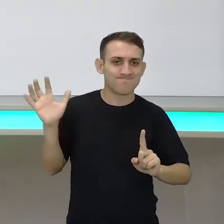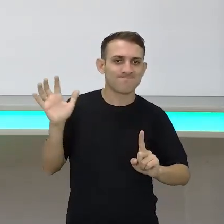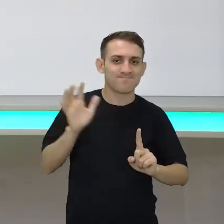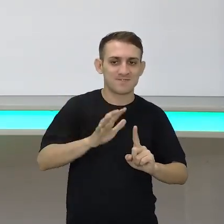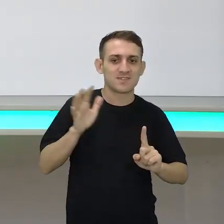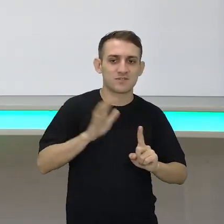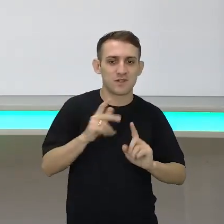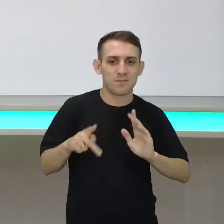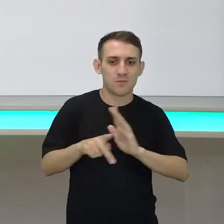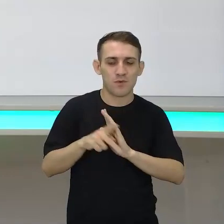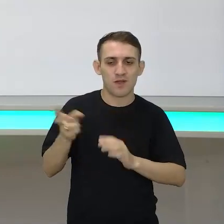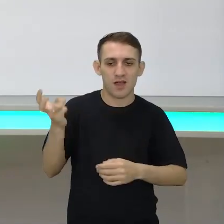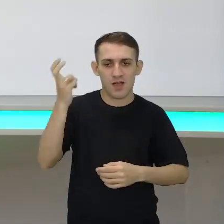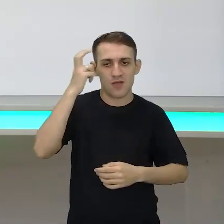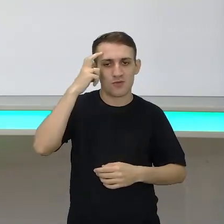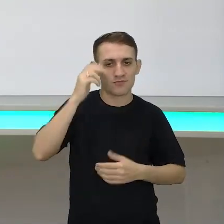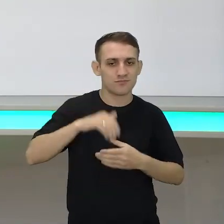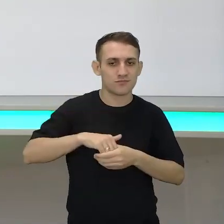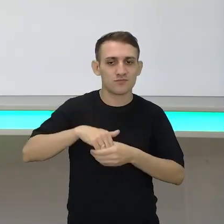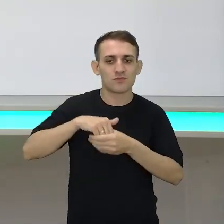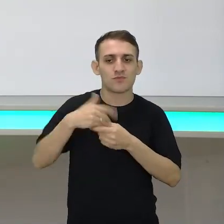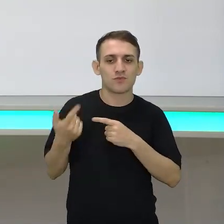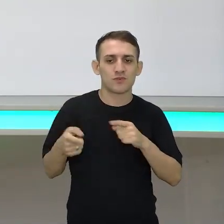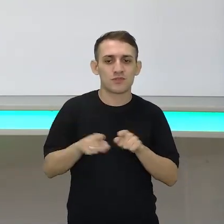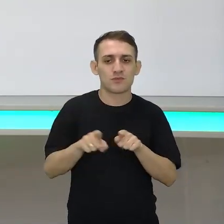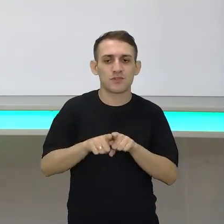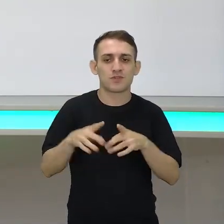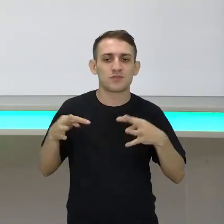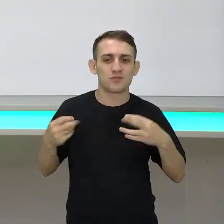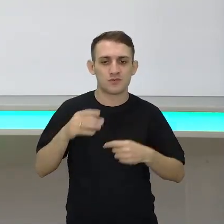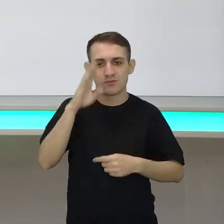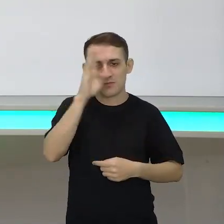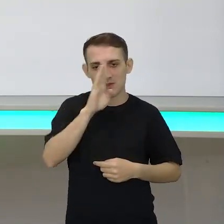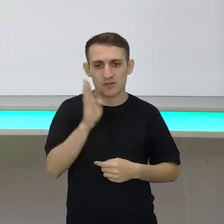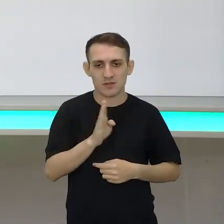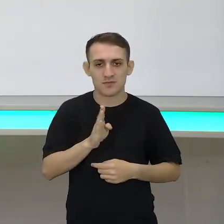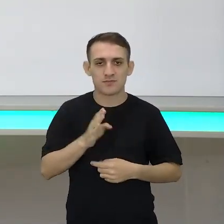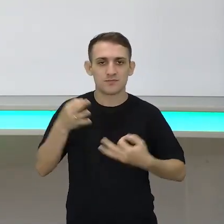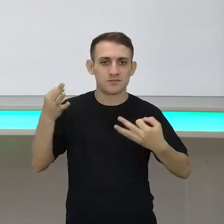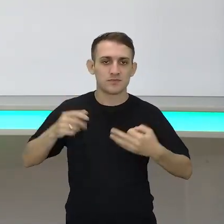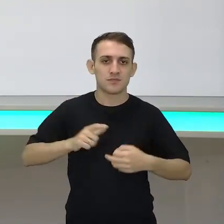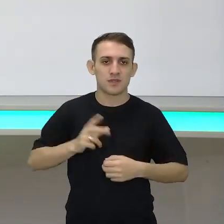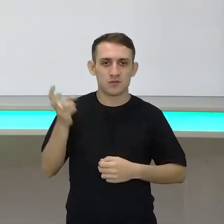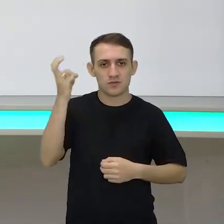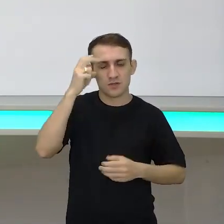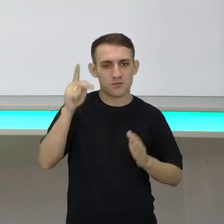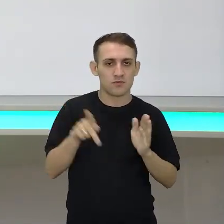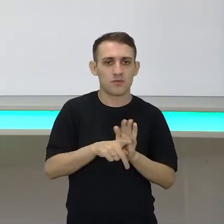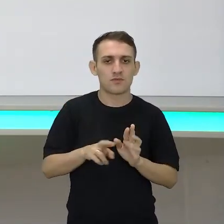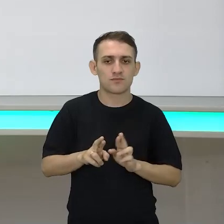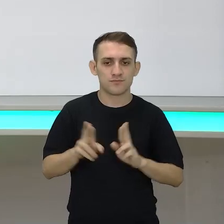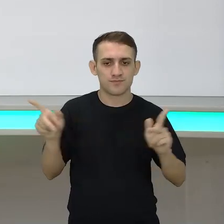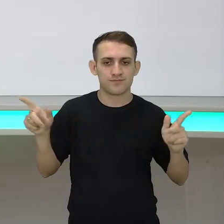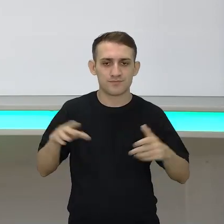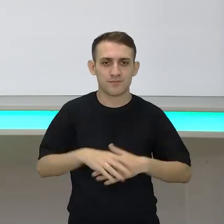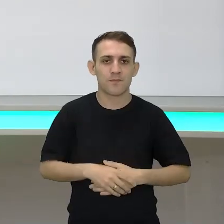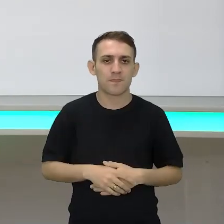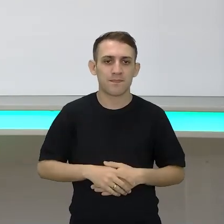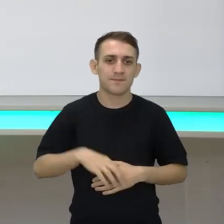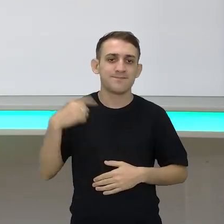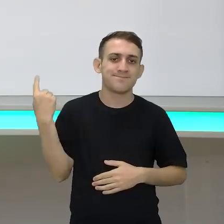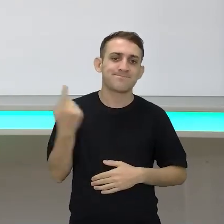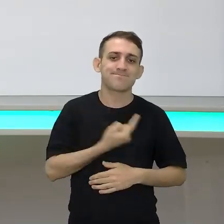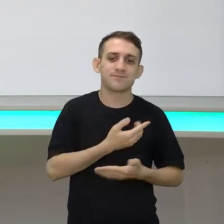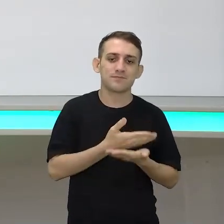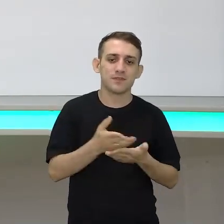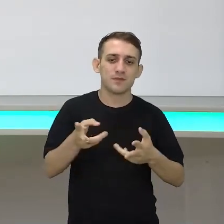da cultura externa de todo o Brasil, de todos os brasileiros, com a cultura diferenciada. Então a gente começa a